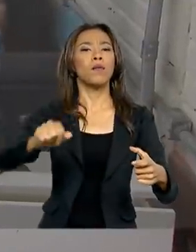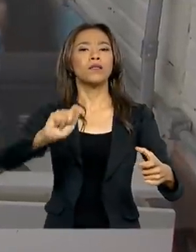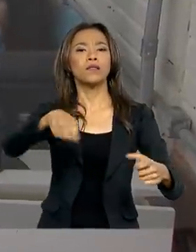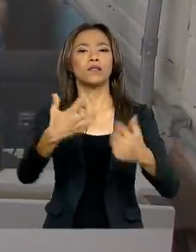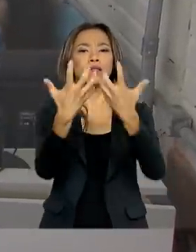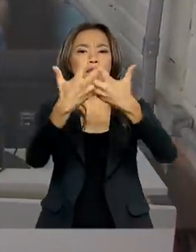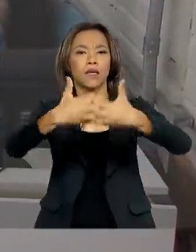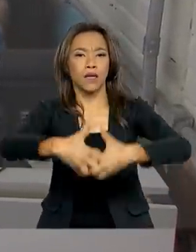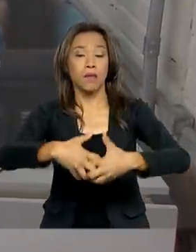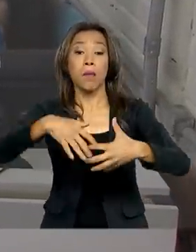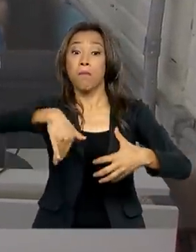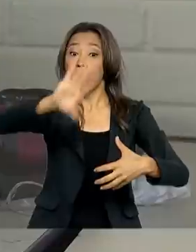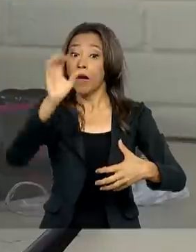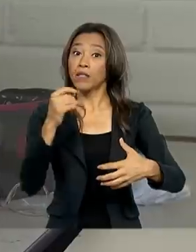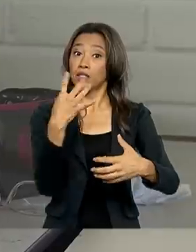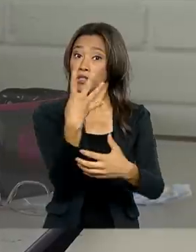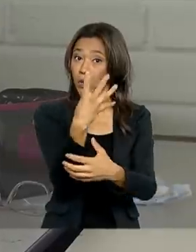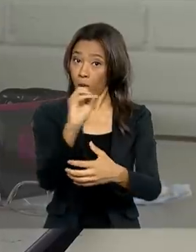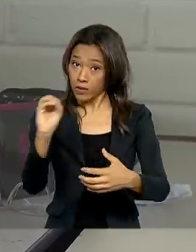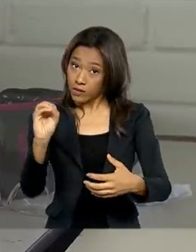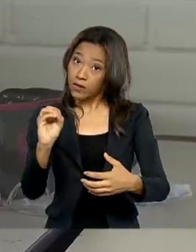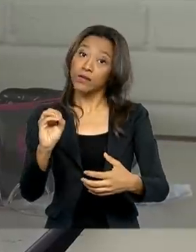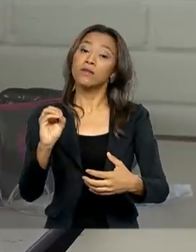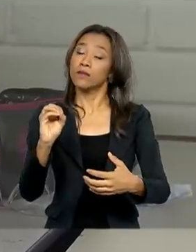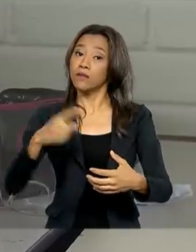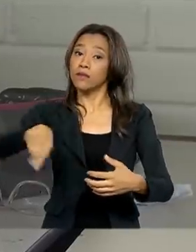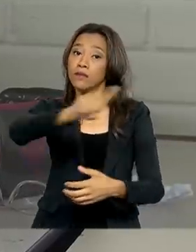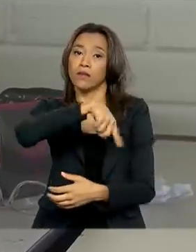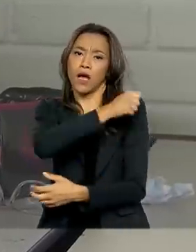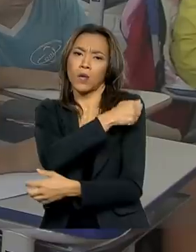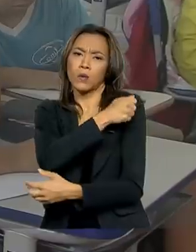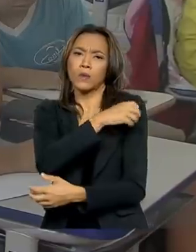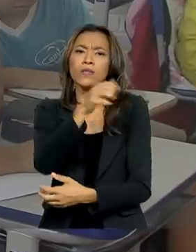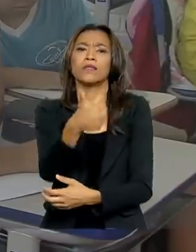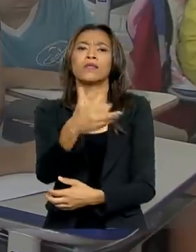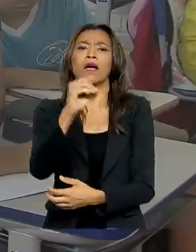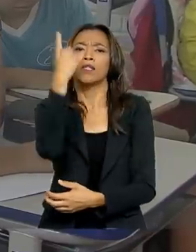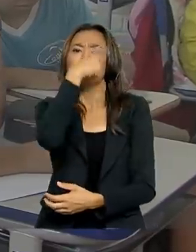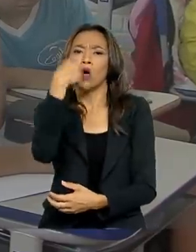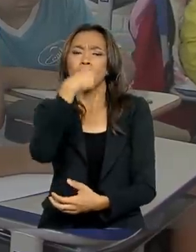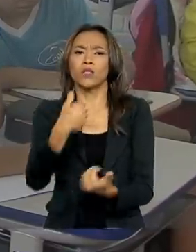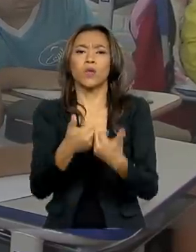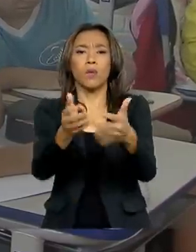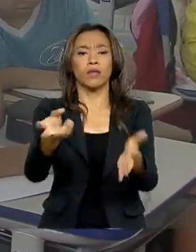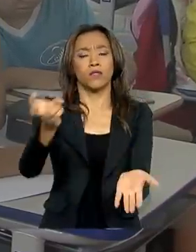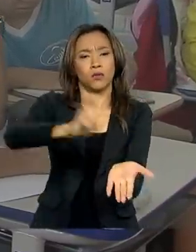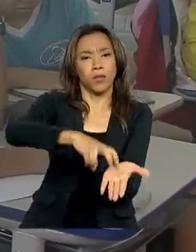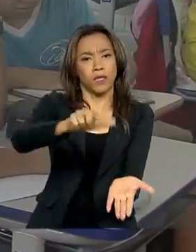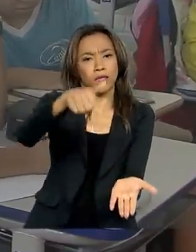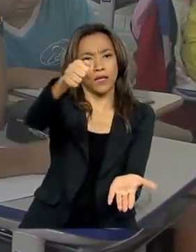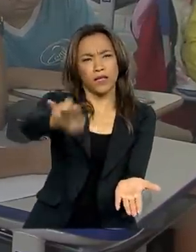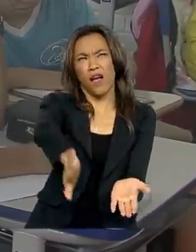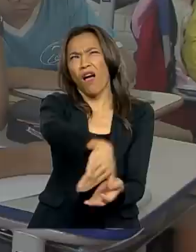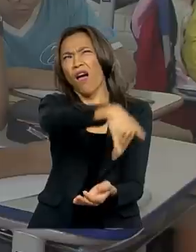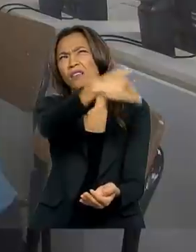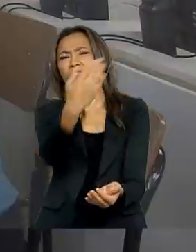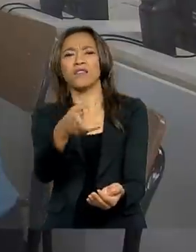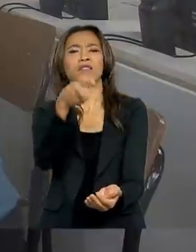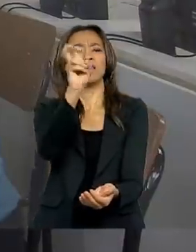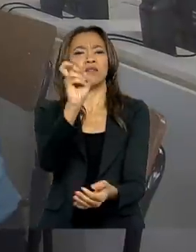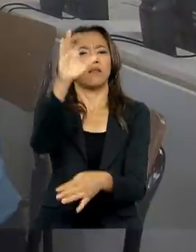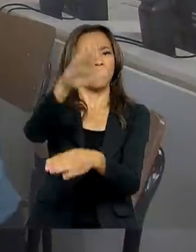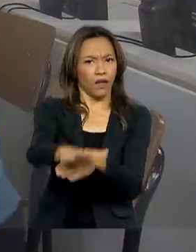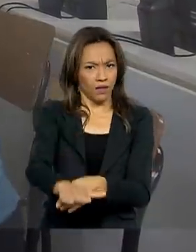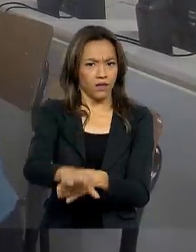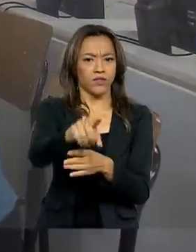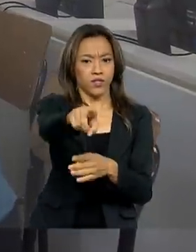430 alunos. Eles estudam 10 horas por dia, de 7h30 da manhã às 5h30 da tarde. E